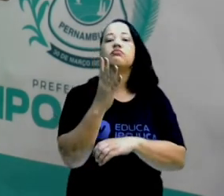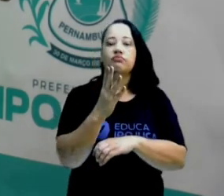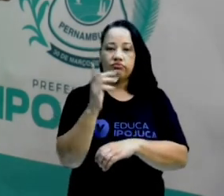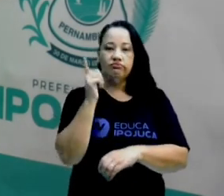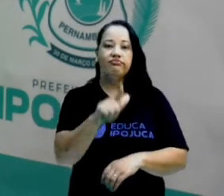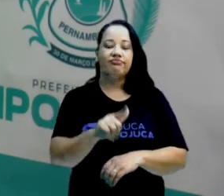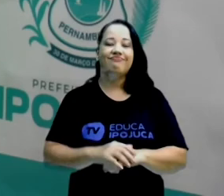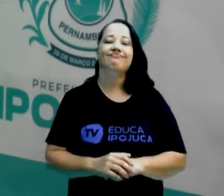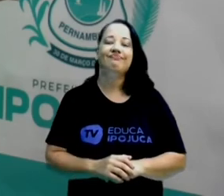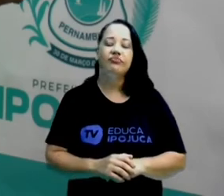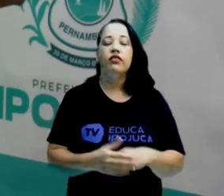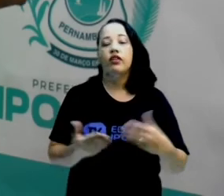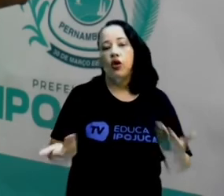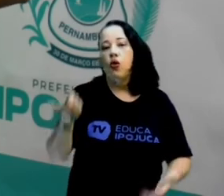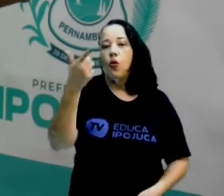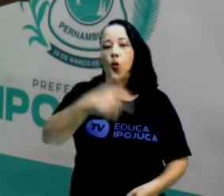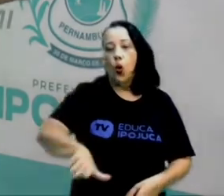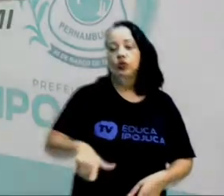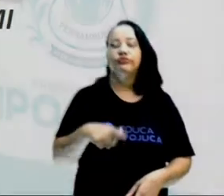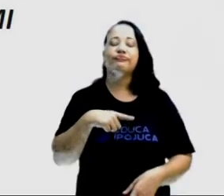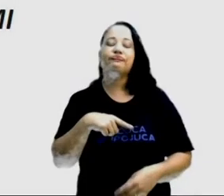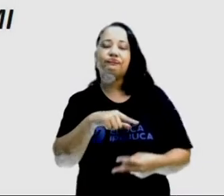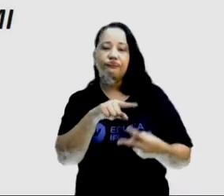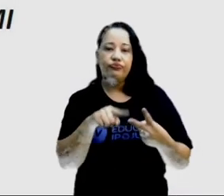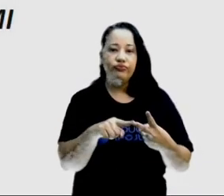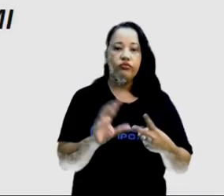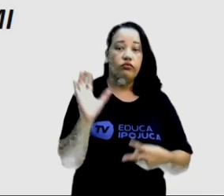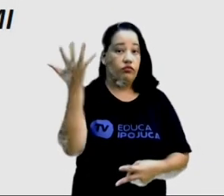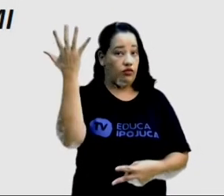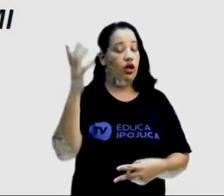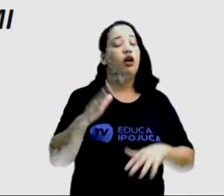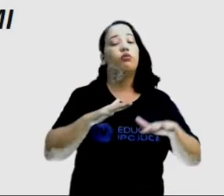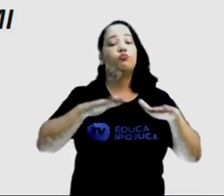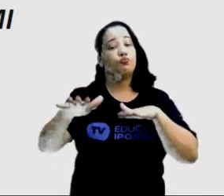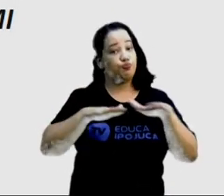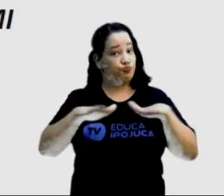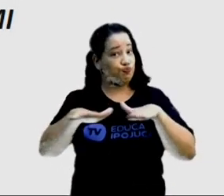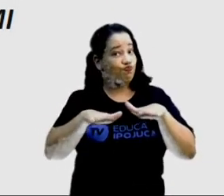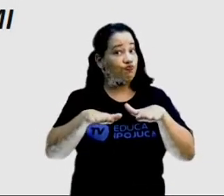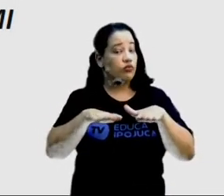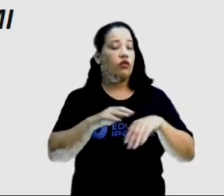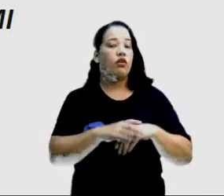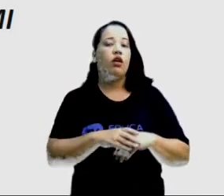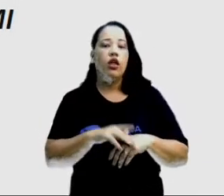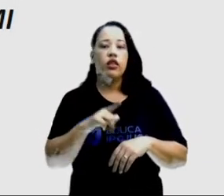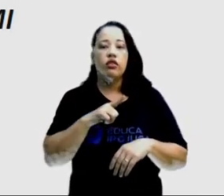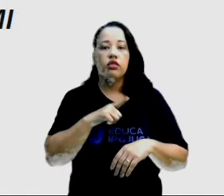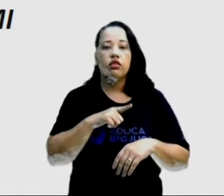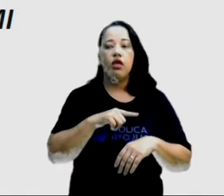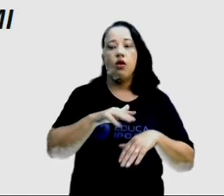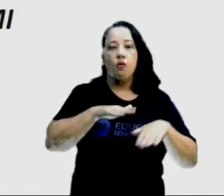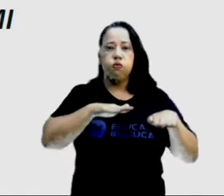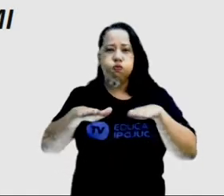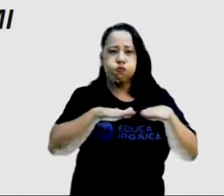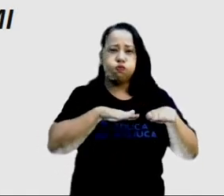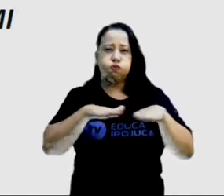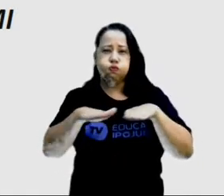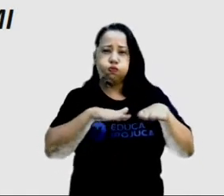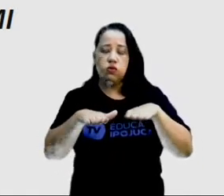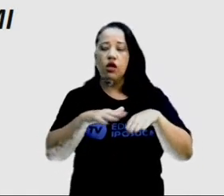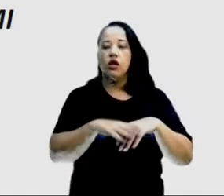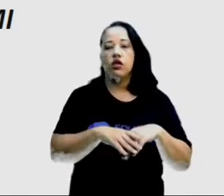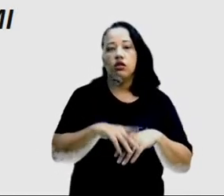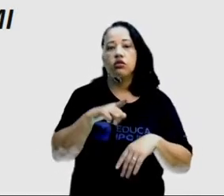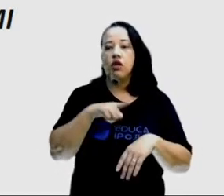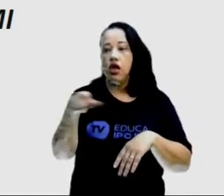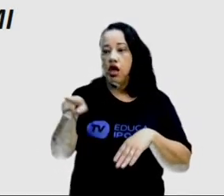Outro fenômeno são os terremotos. Eu estou trazendo para vocês aí uma imagem de uma falha tectônica, uma das